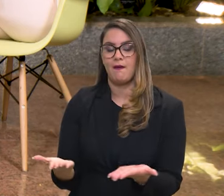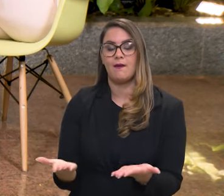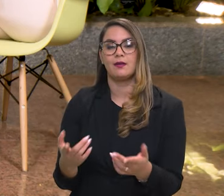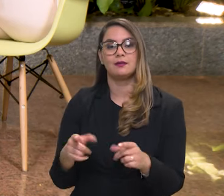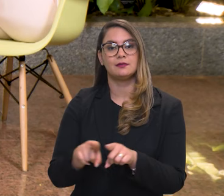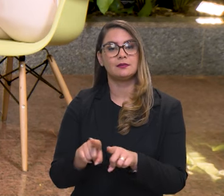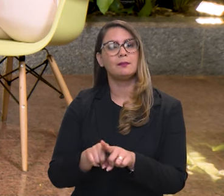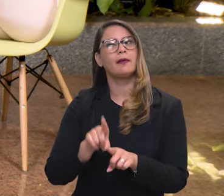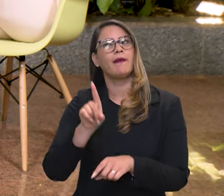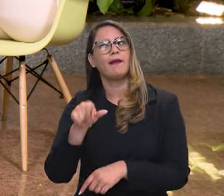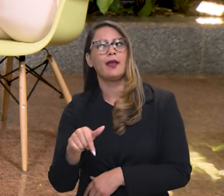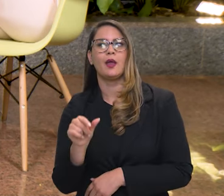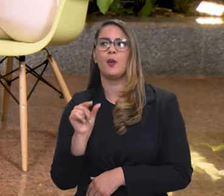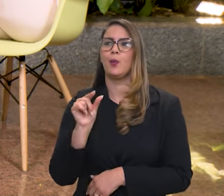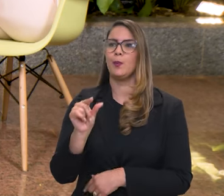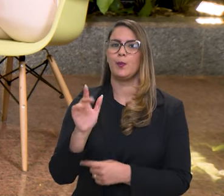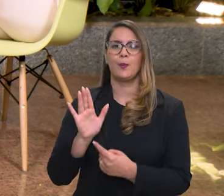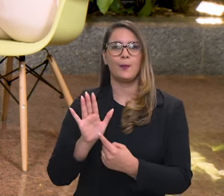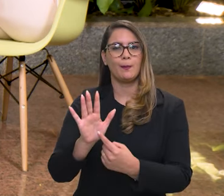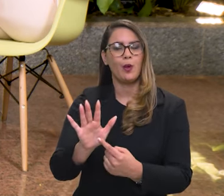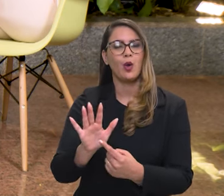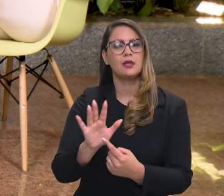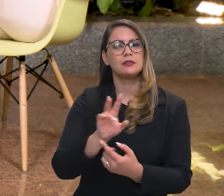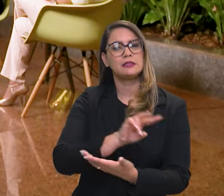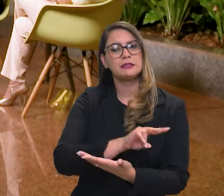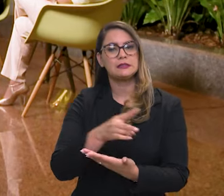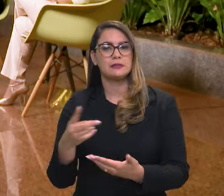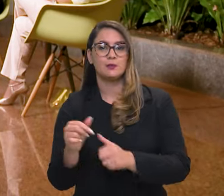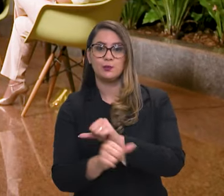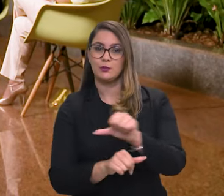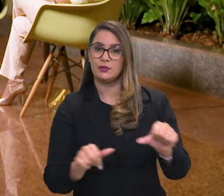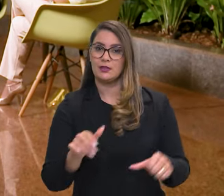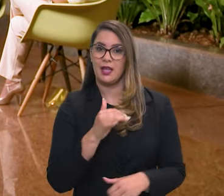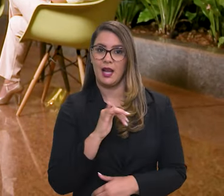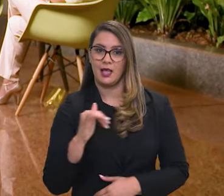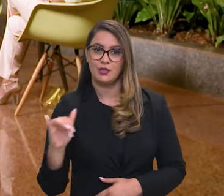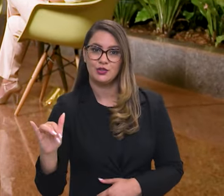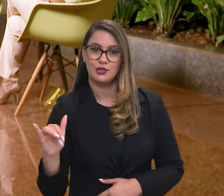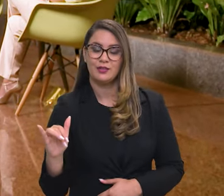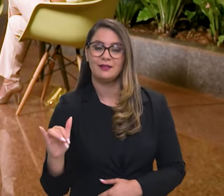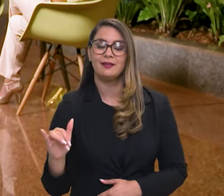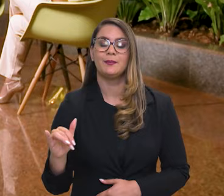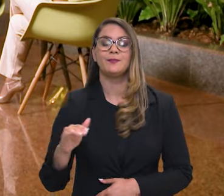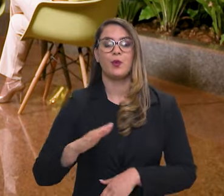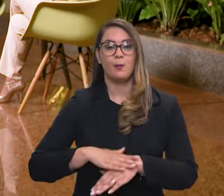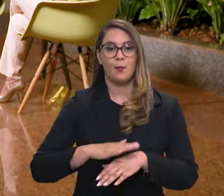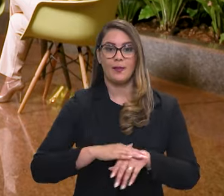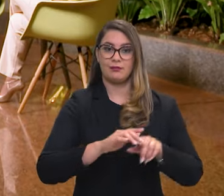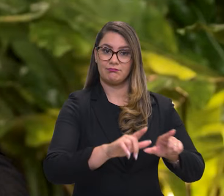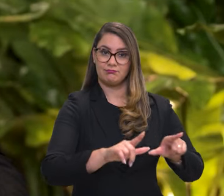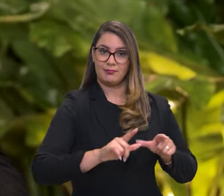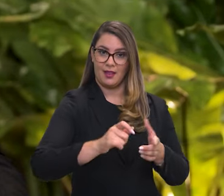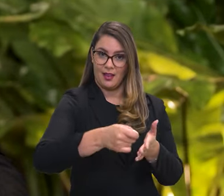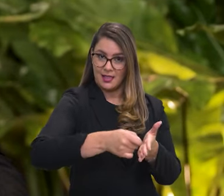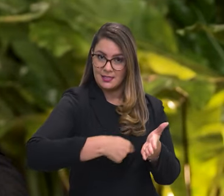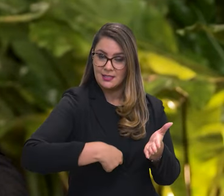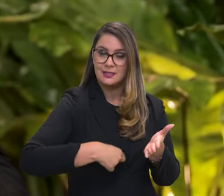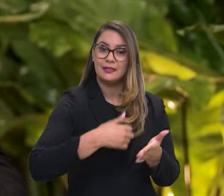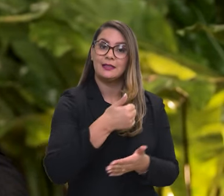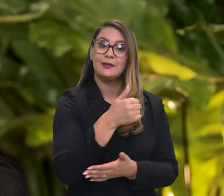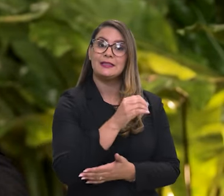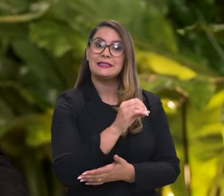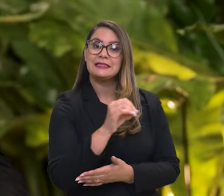agora, e que é um pouco o retrato dessa transição energética, é que, ao mesmo tempo que a gente está licenciando